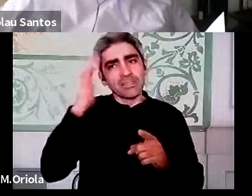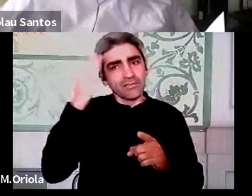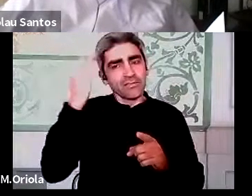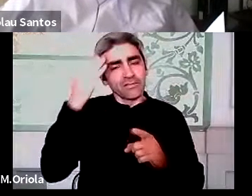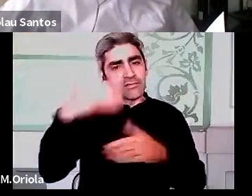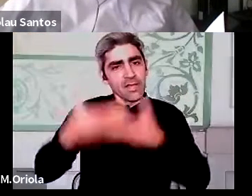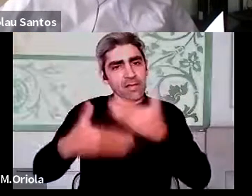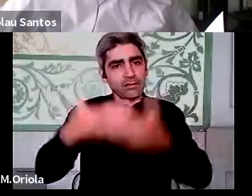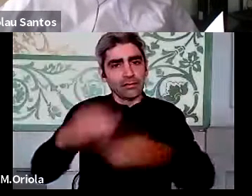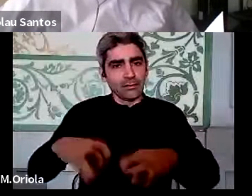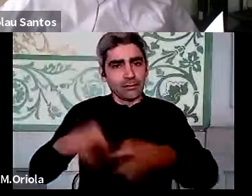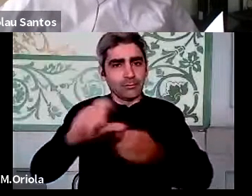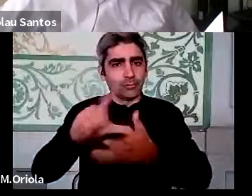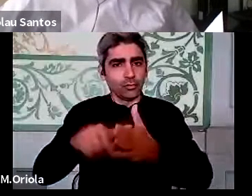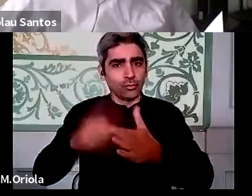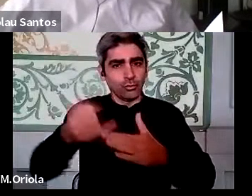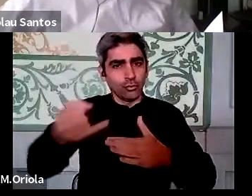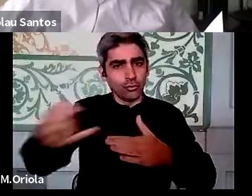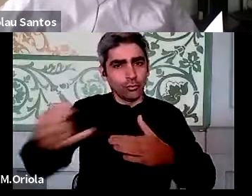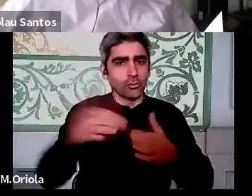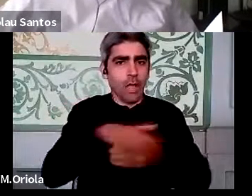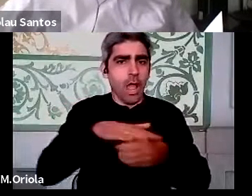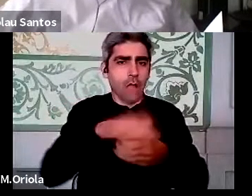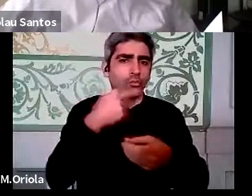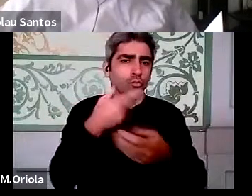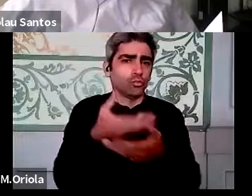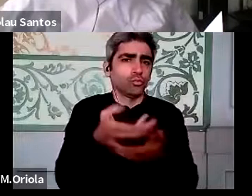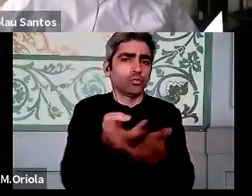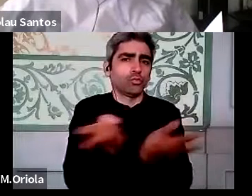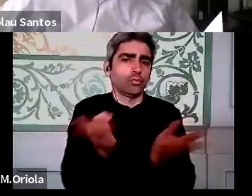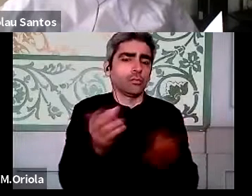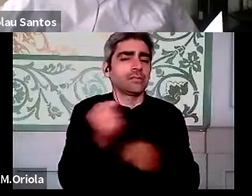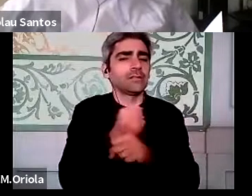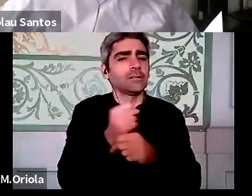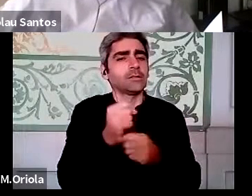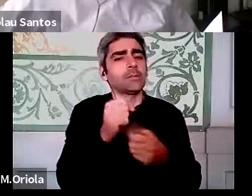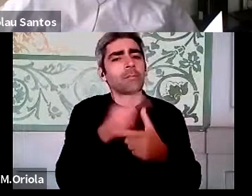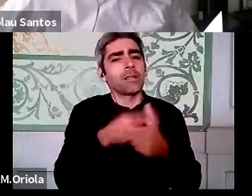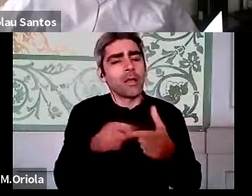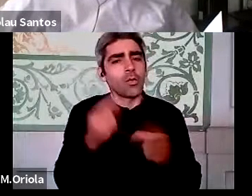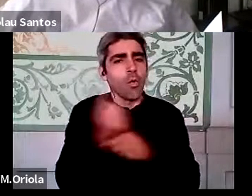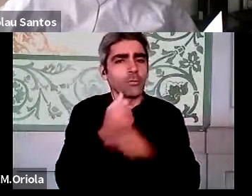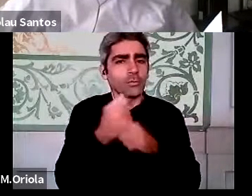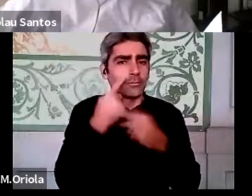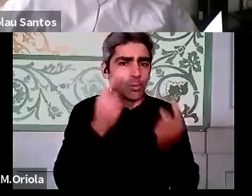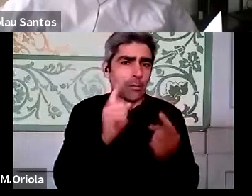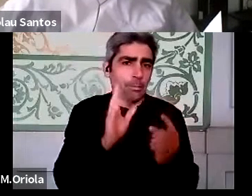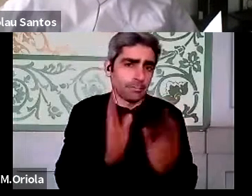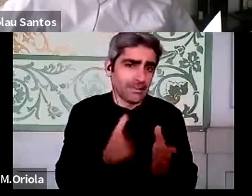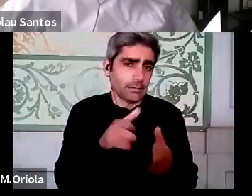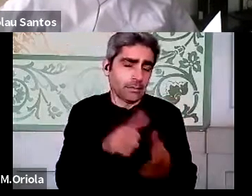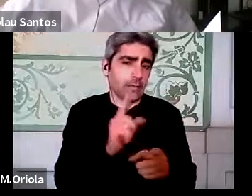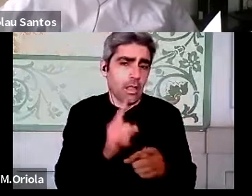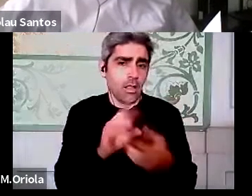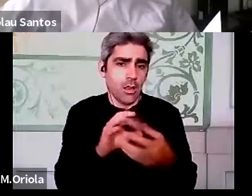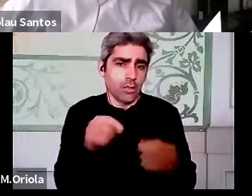o desenvolvimento de projetos de carácter transversal, como são os serviços partidários e as cumprências públicas, como tem que ser sempre esse tipo